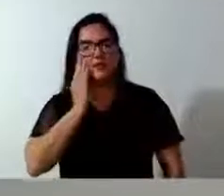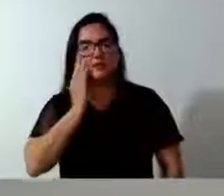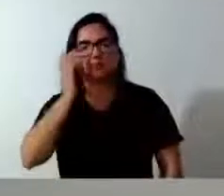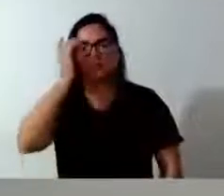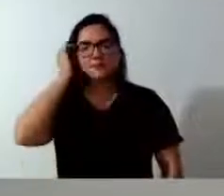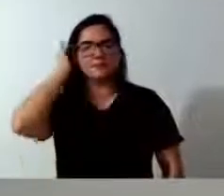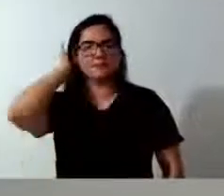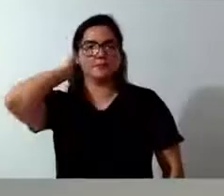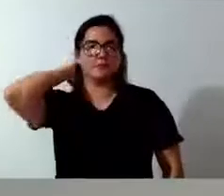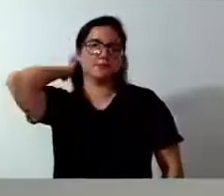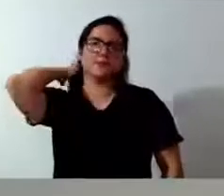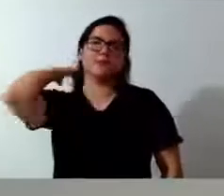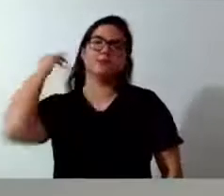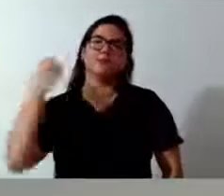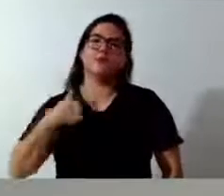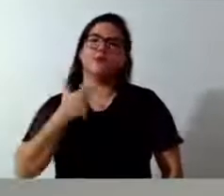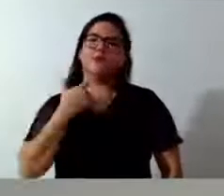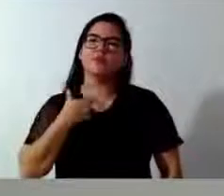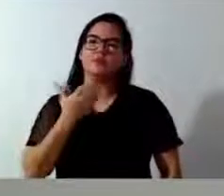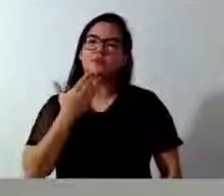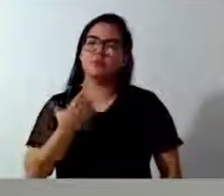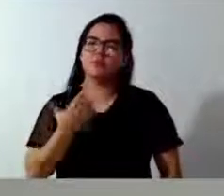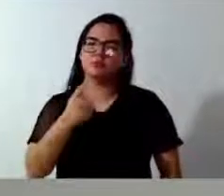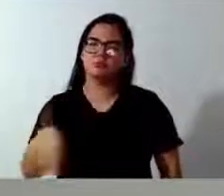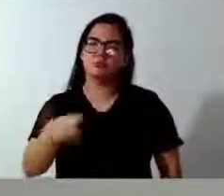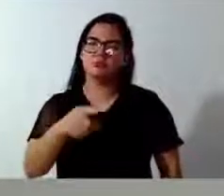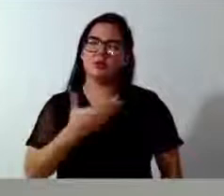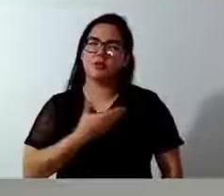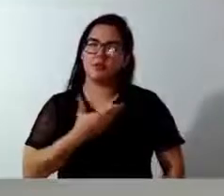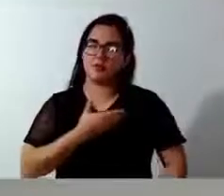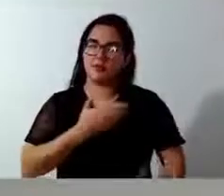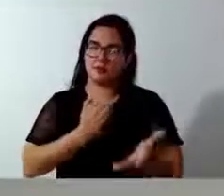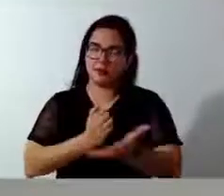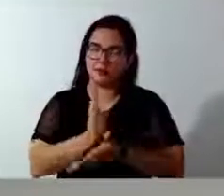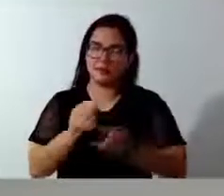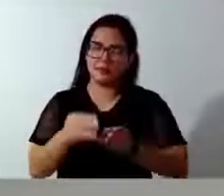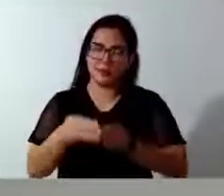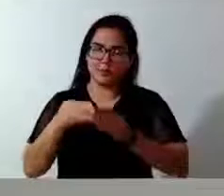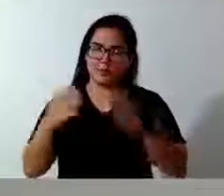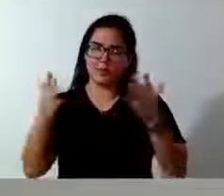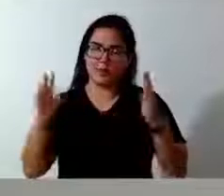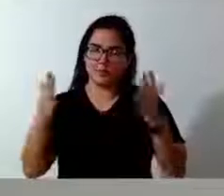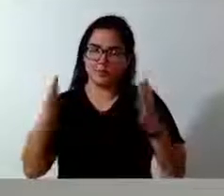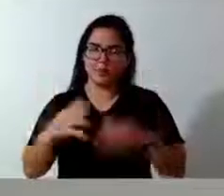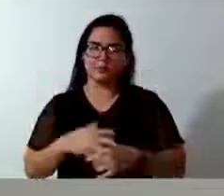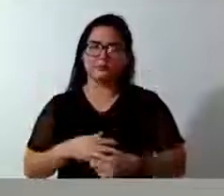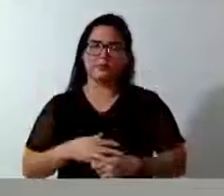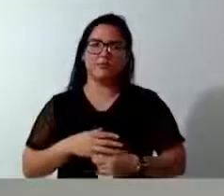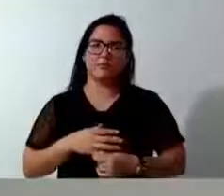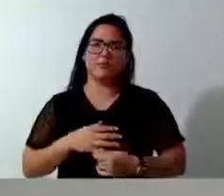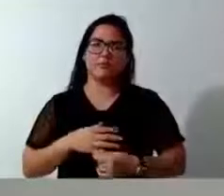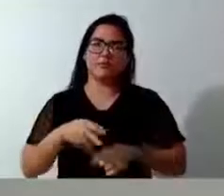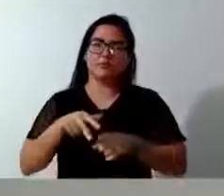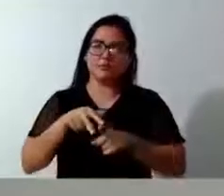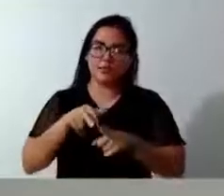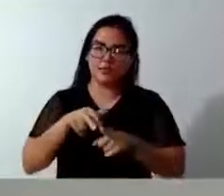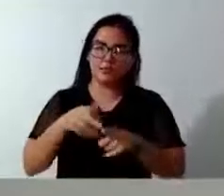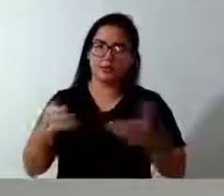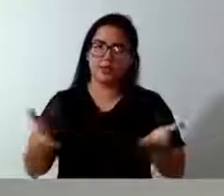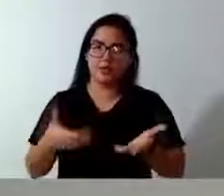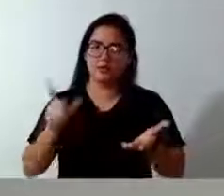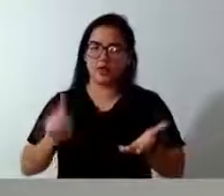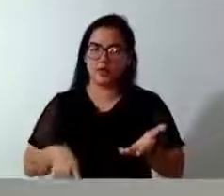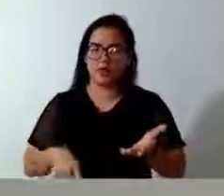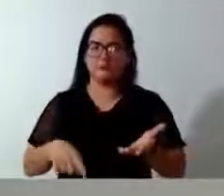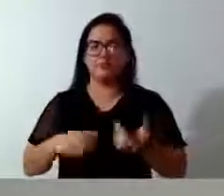eu gostaria de pedir aos nossos amigos que a gente aprovasse essa moção de aplausos. O skate, que hoje é uma modalidade olímpica, que